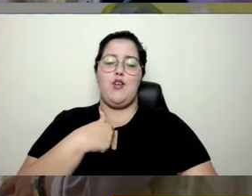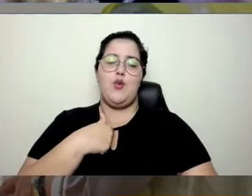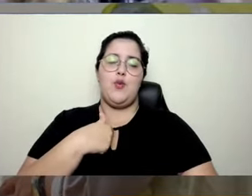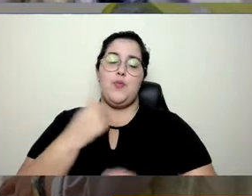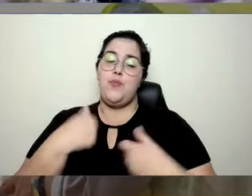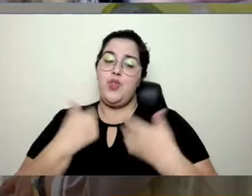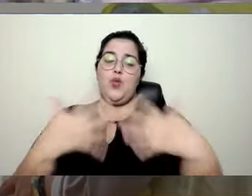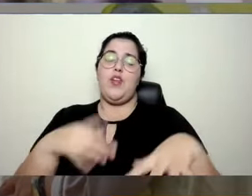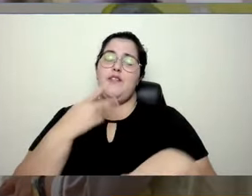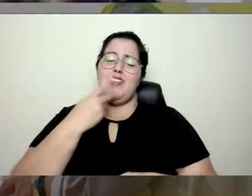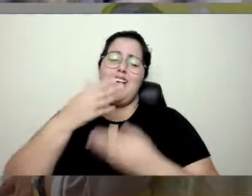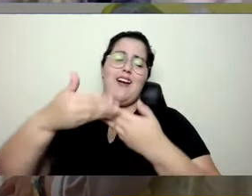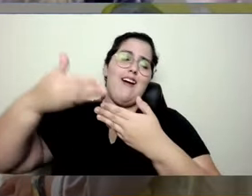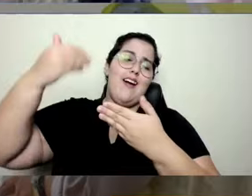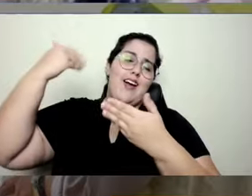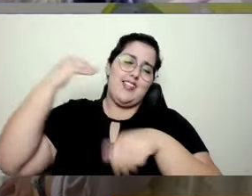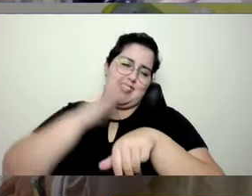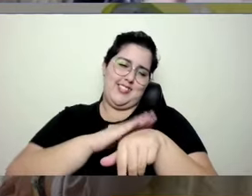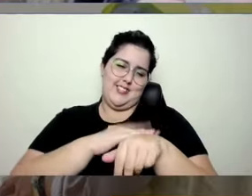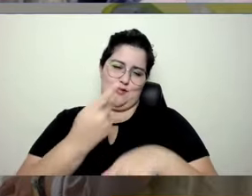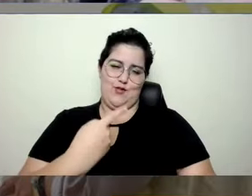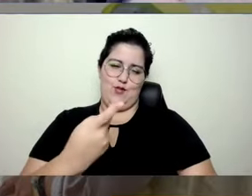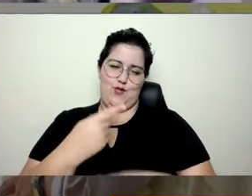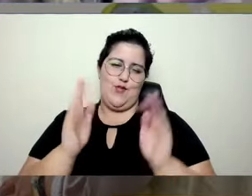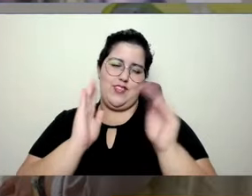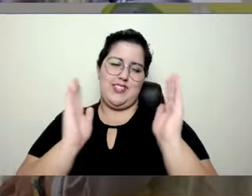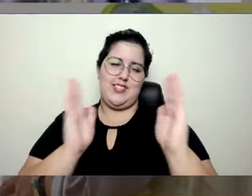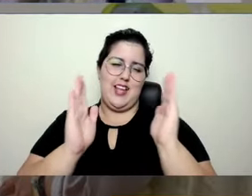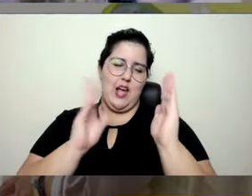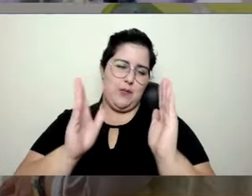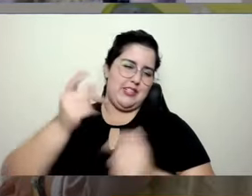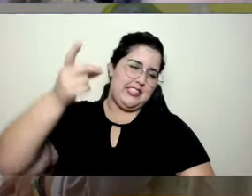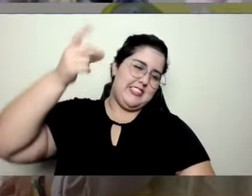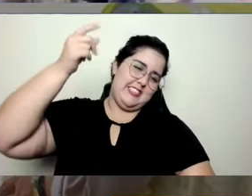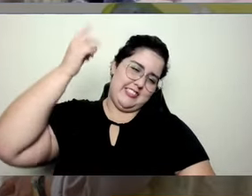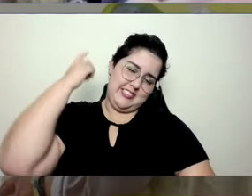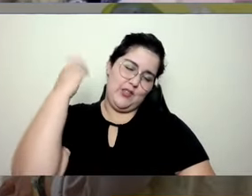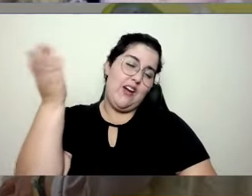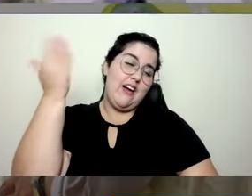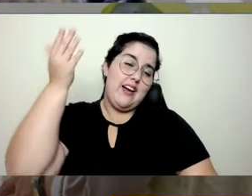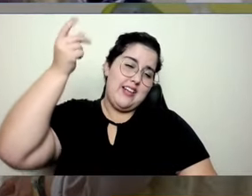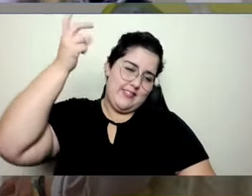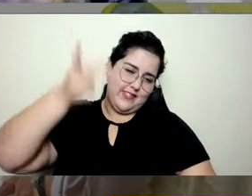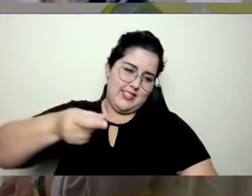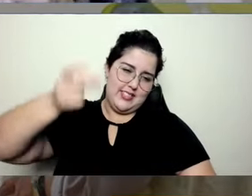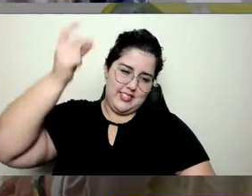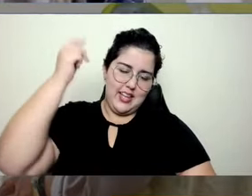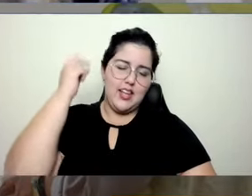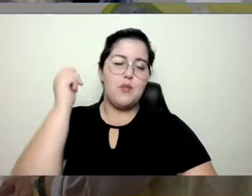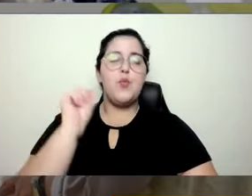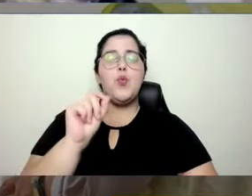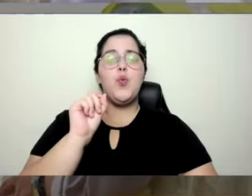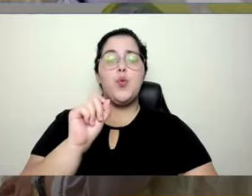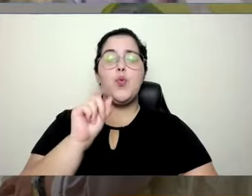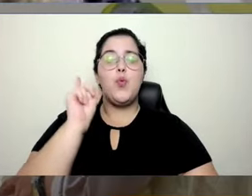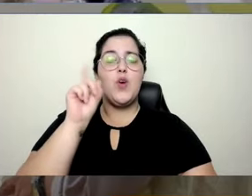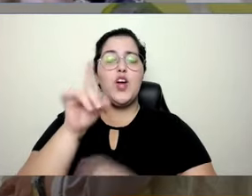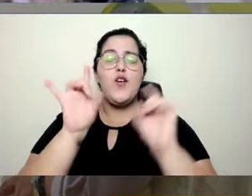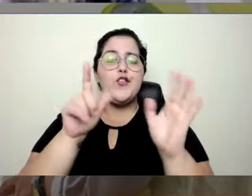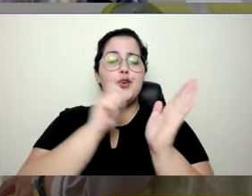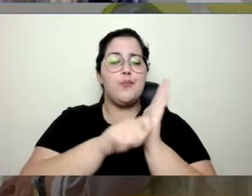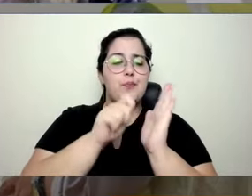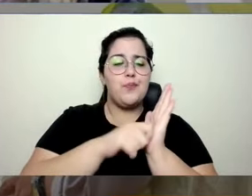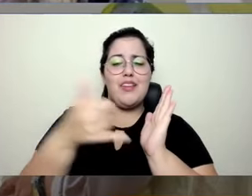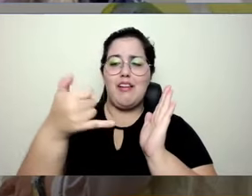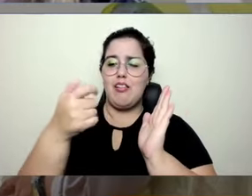da nossa época, mas não tem como. Na nossa época, era papel, era um ritual